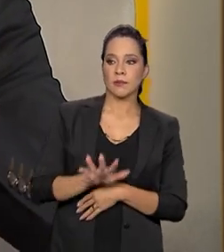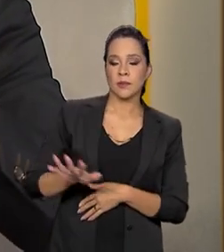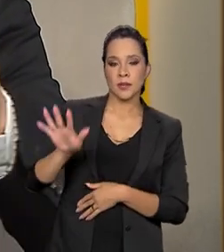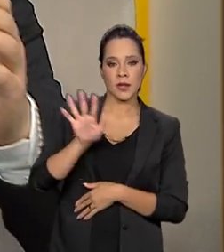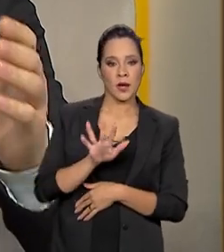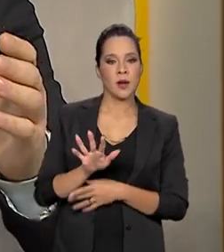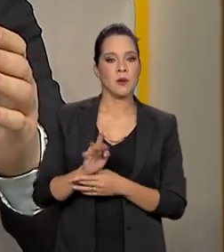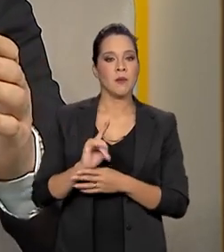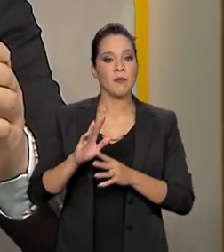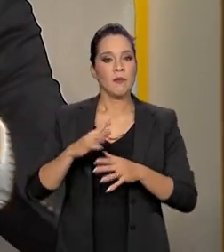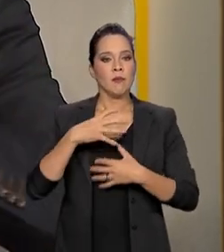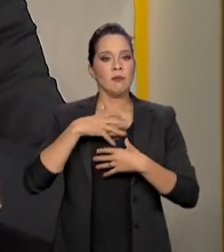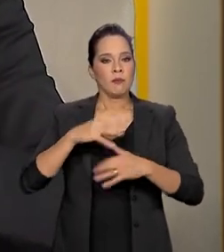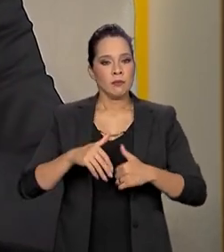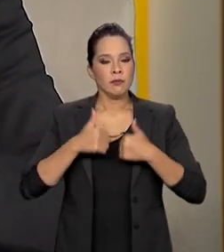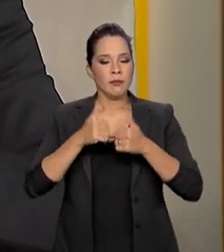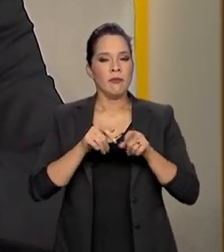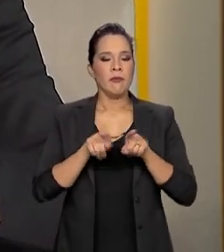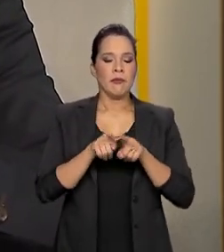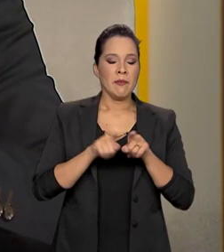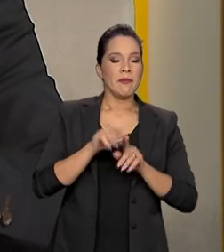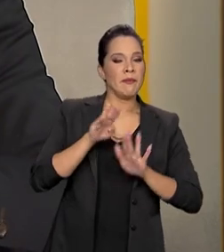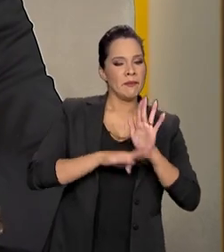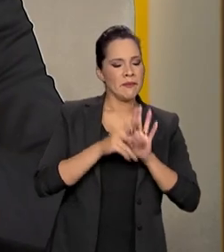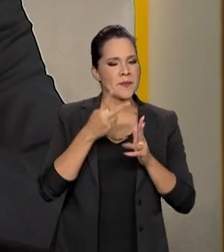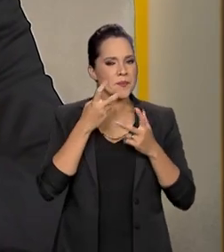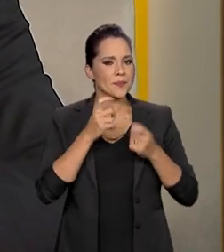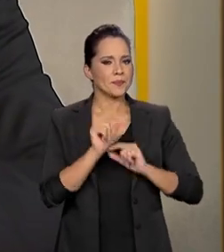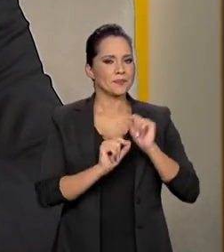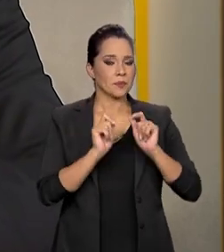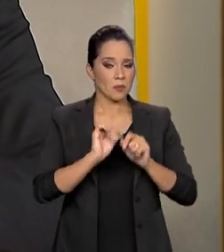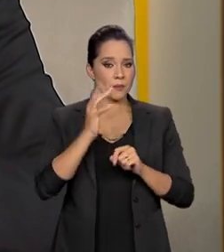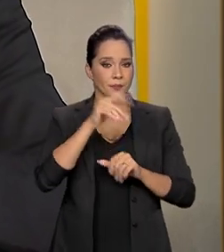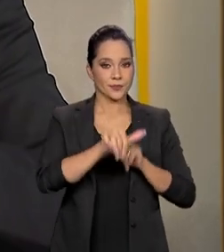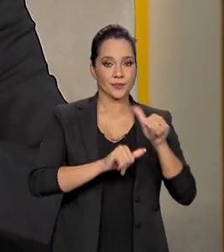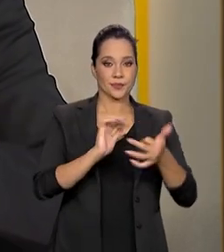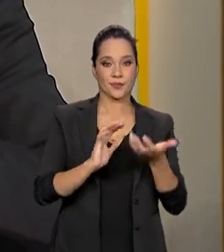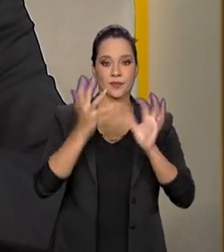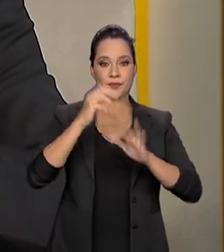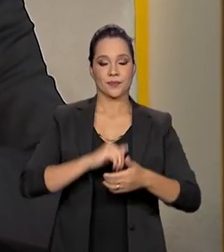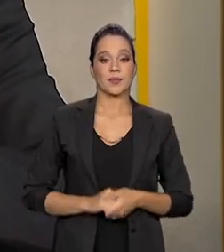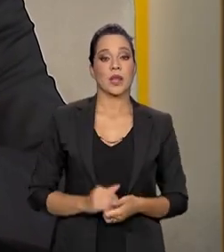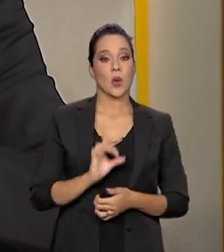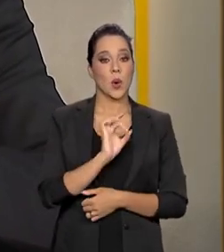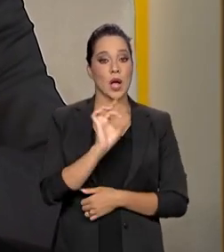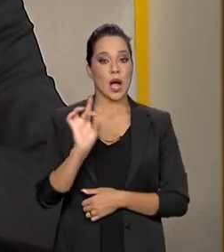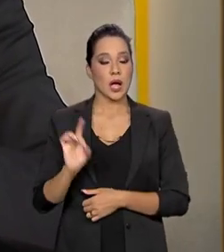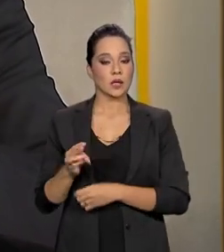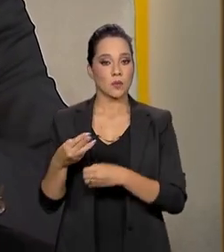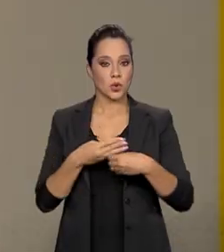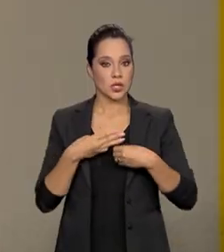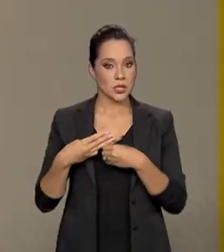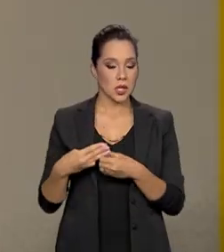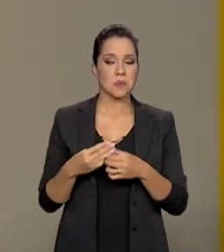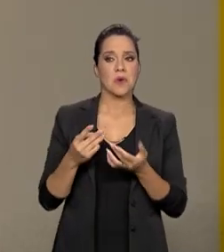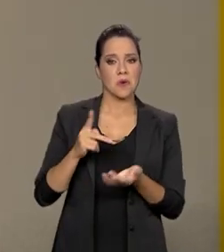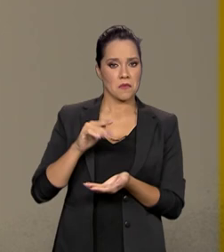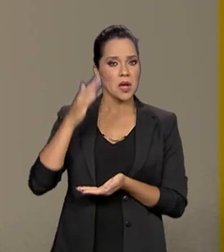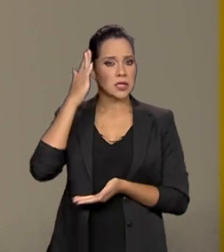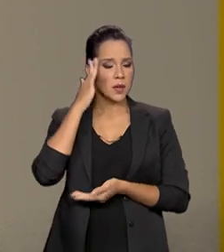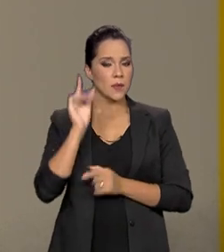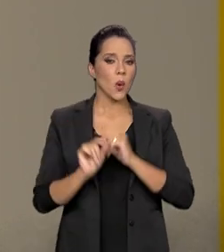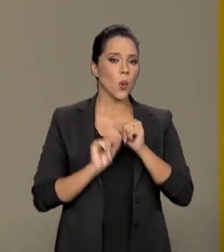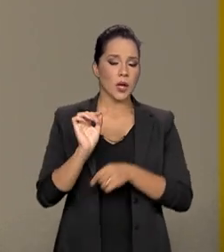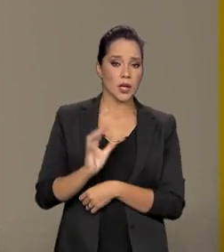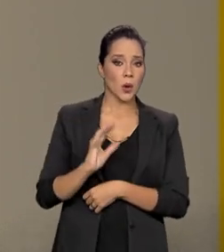otimistas e pessimistas de mudanças climáticas. Então, cada um desses municípios vão saber o que